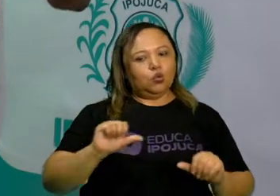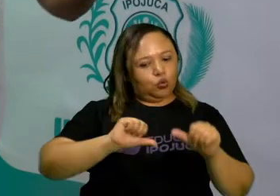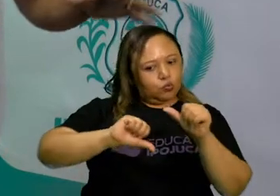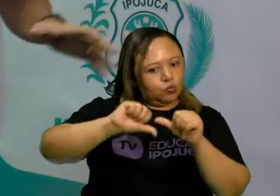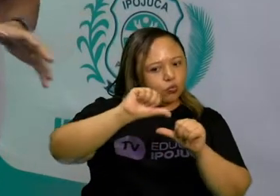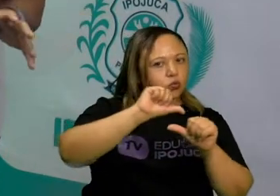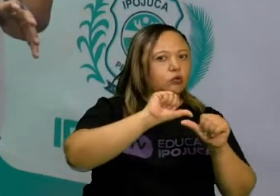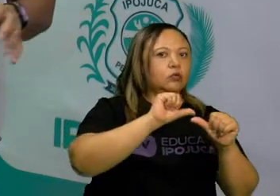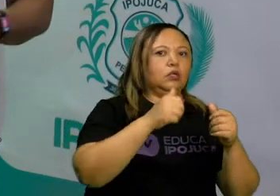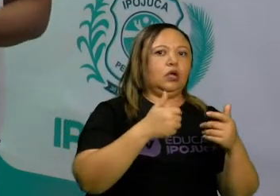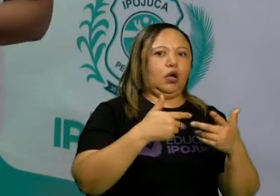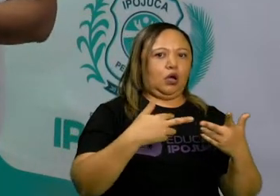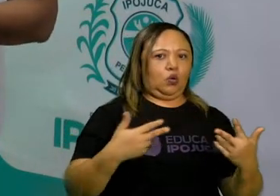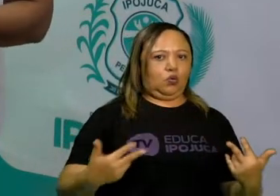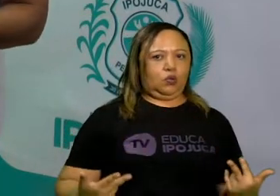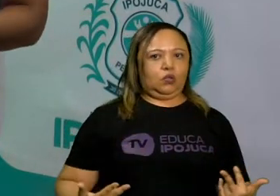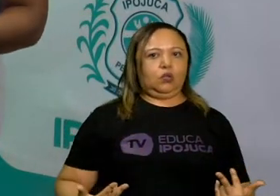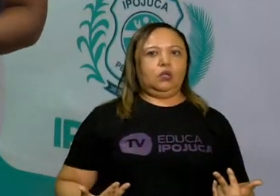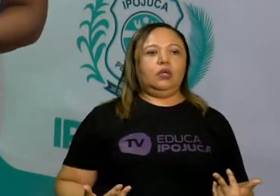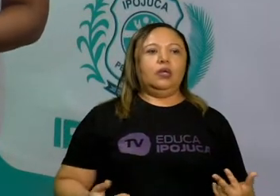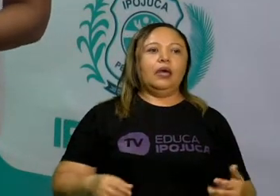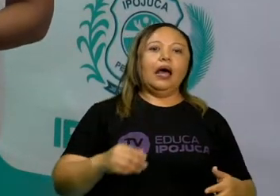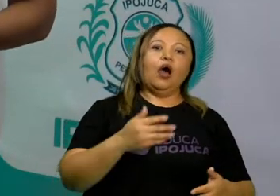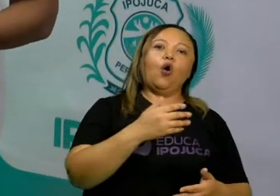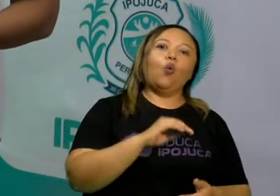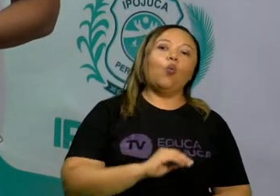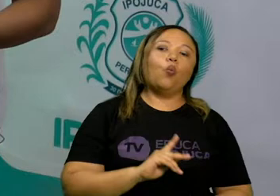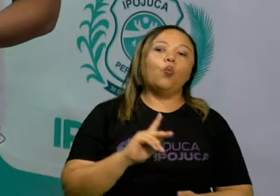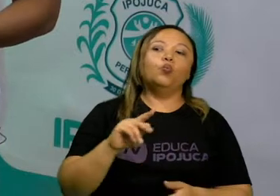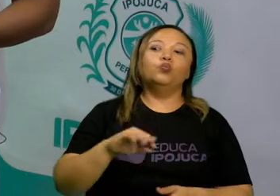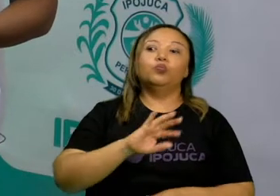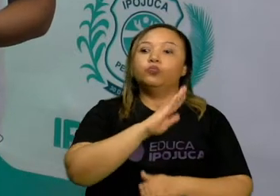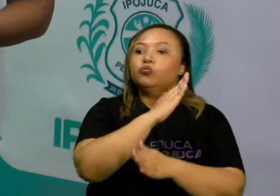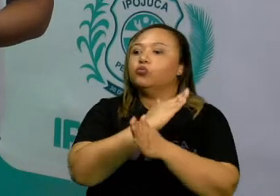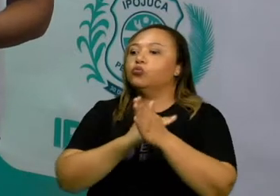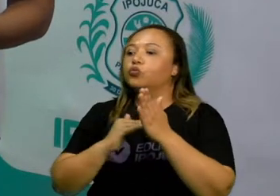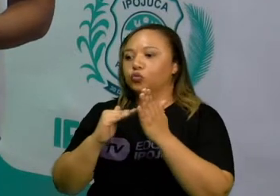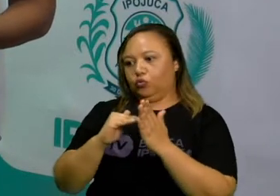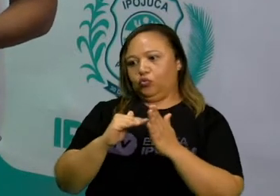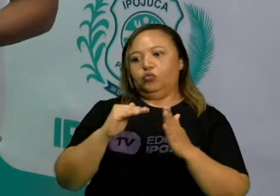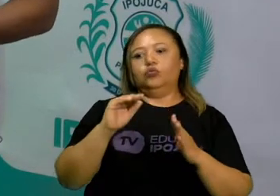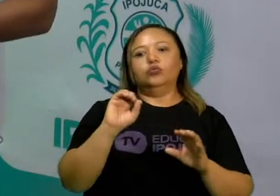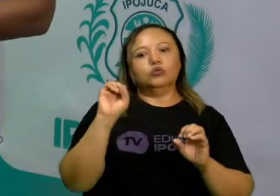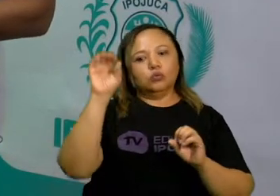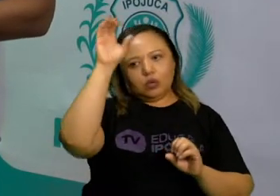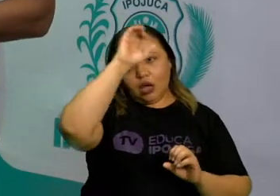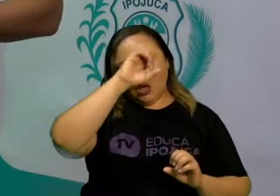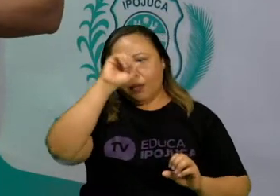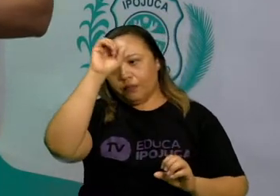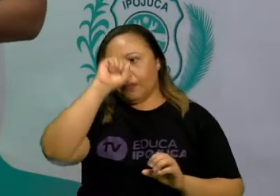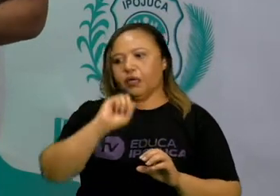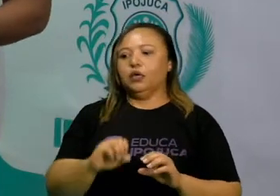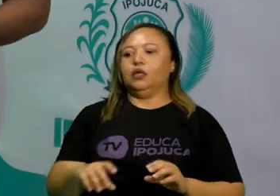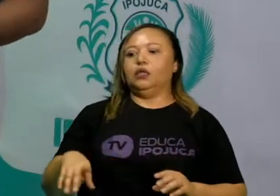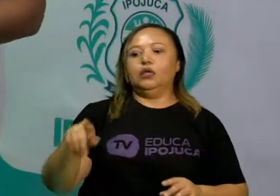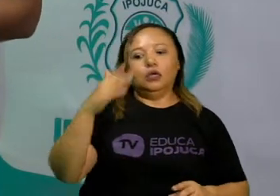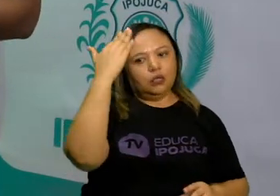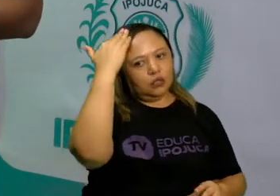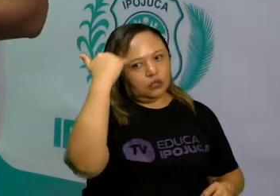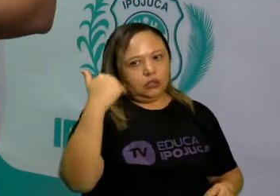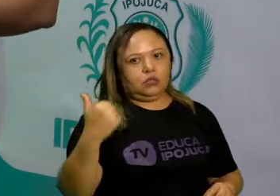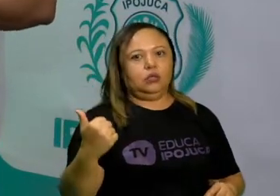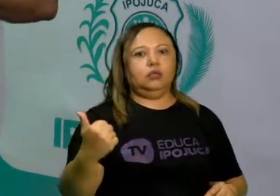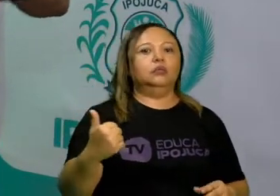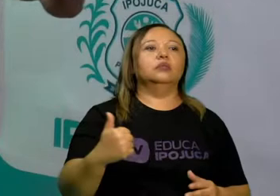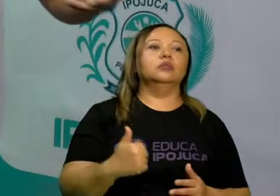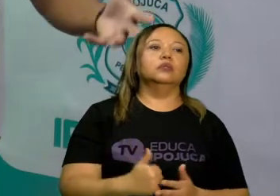de qualquer modalidade esportiva, ela vai ocorrer para todas as pessoas que a praticam. ou